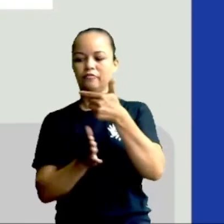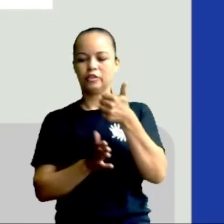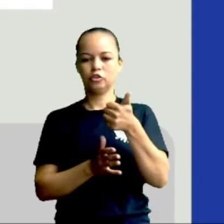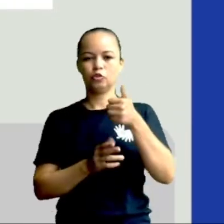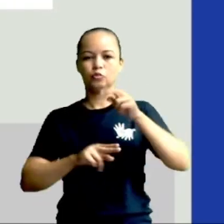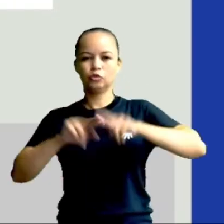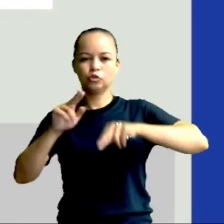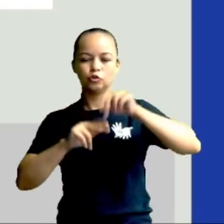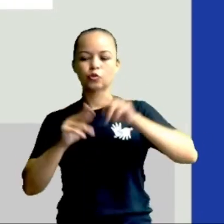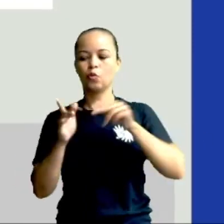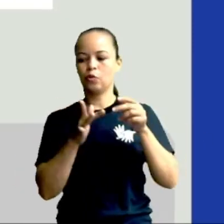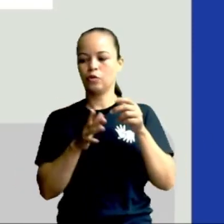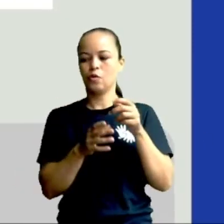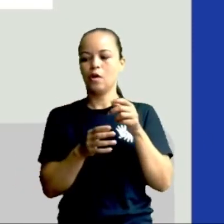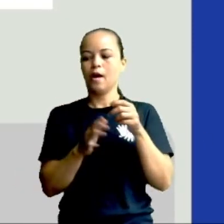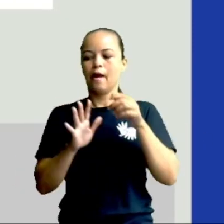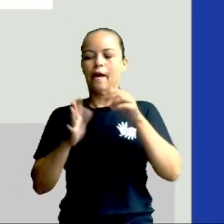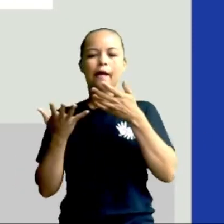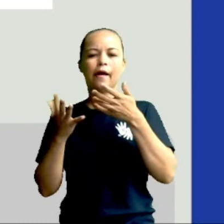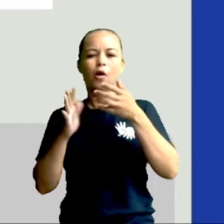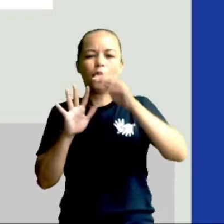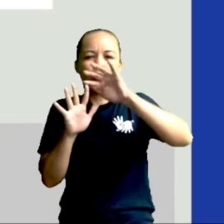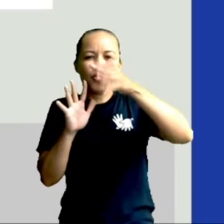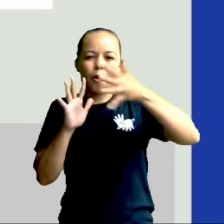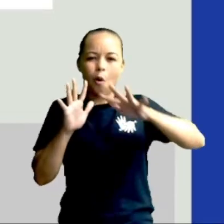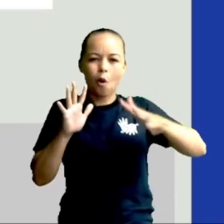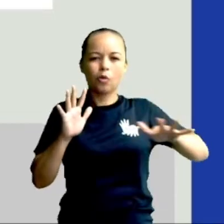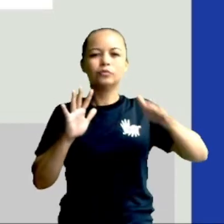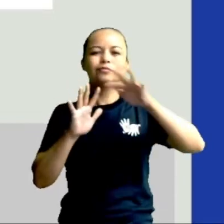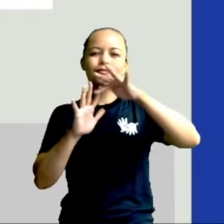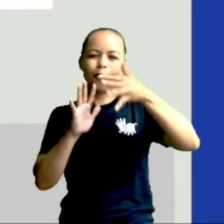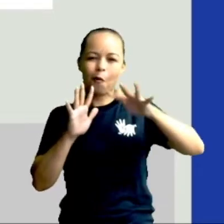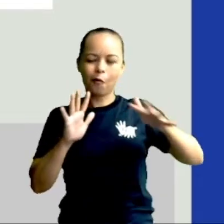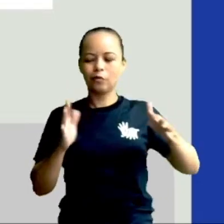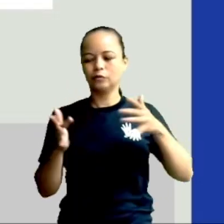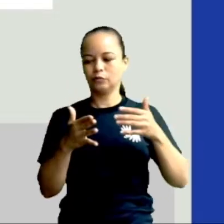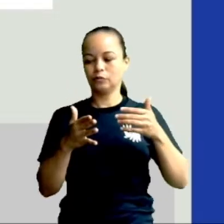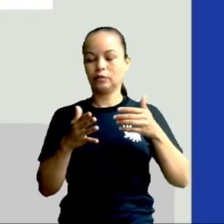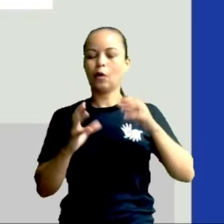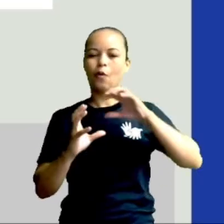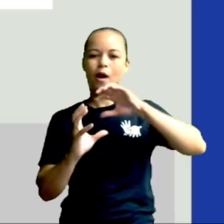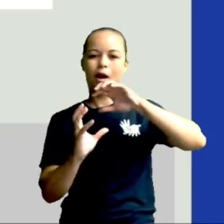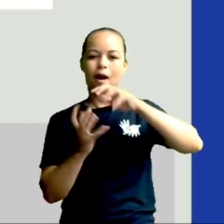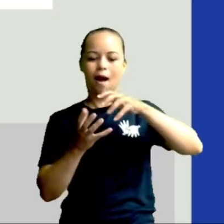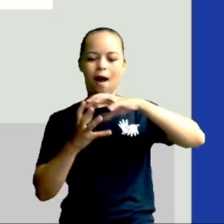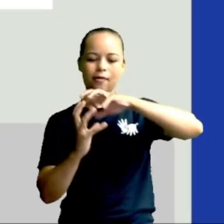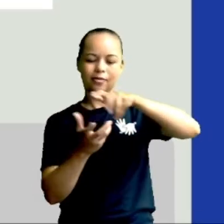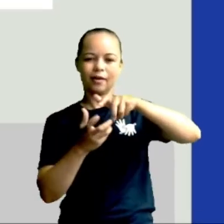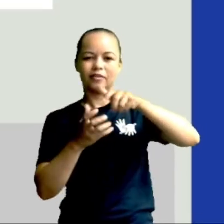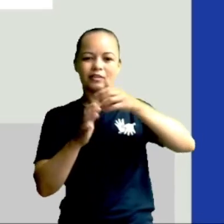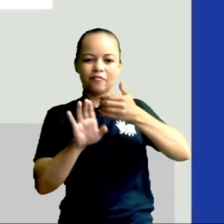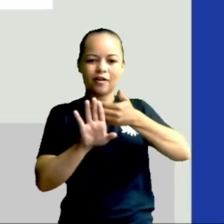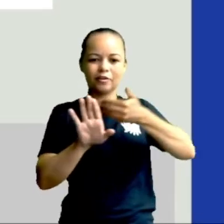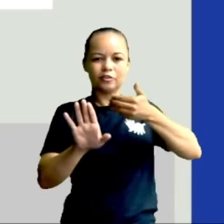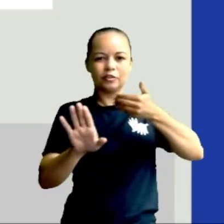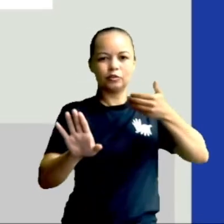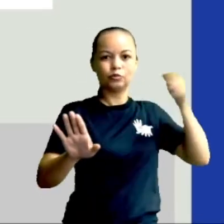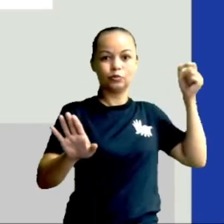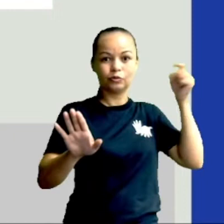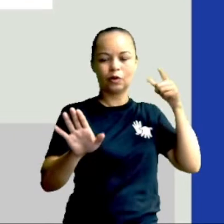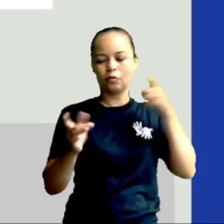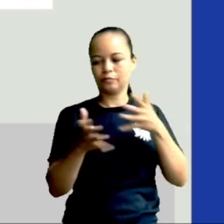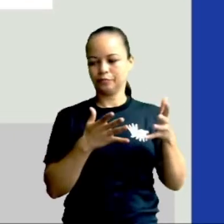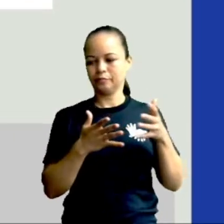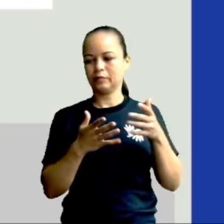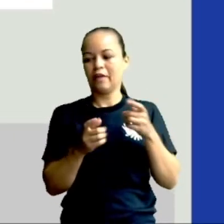Aí o tempo vai esfriando, ou seja, a Terra vai se afastando um pouco do Sol. E aí o tempo vai esfriando. E aí do dia